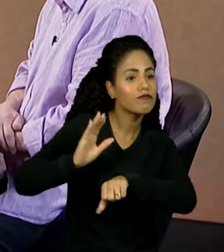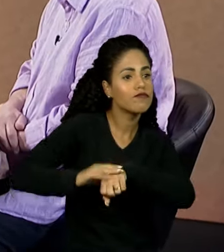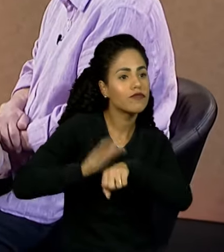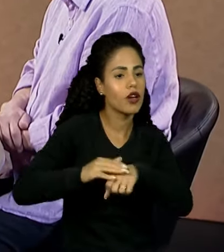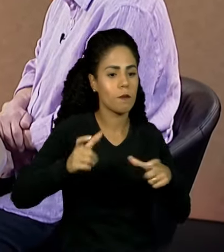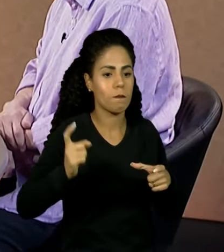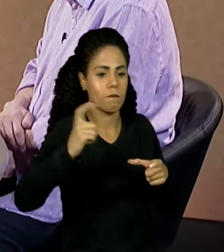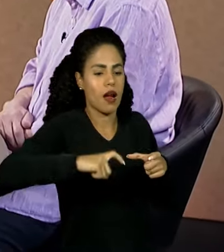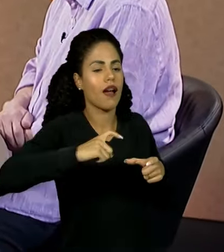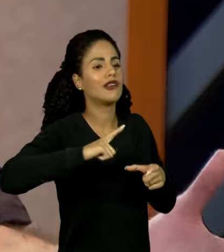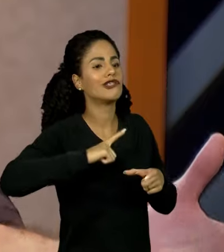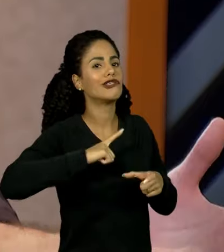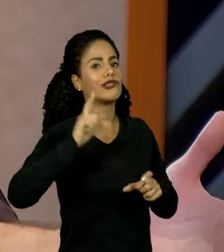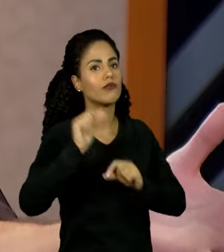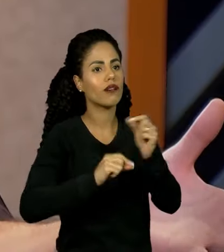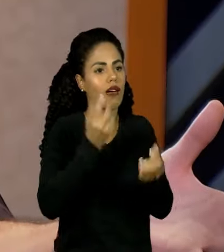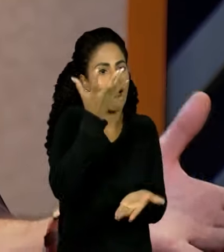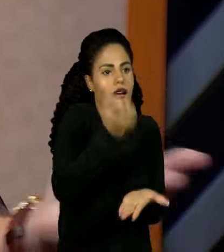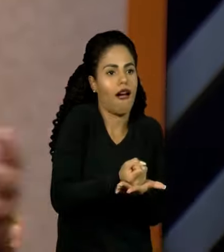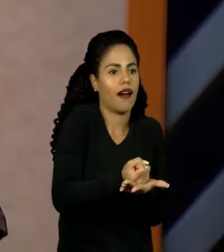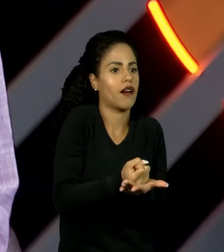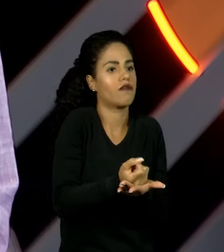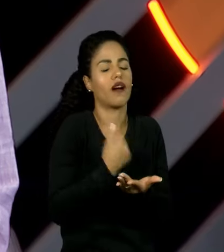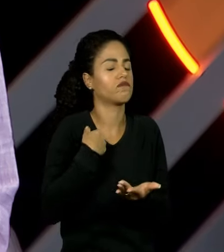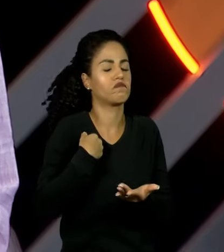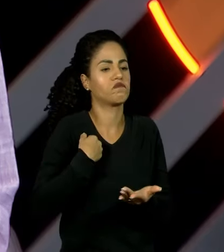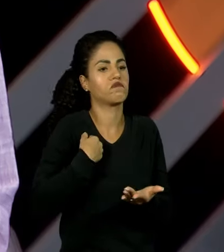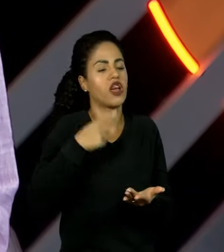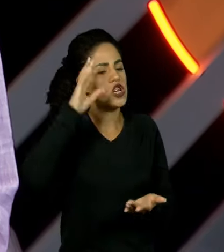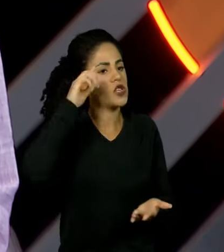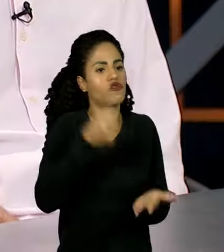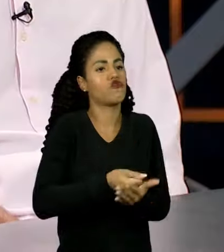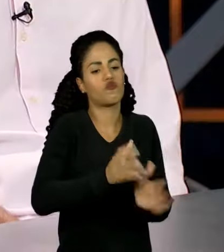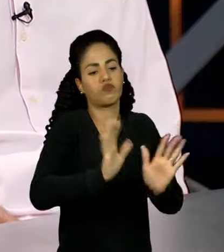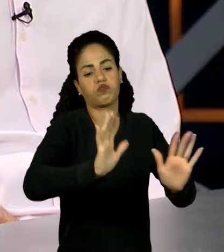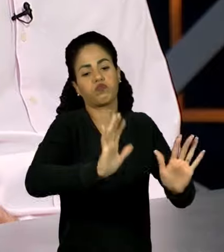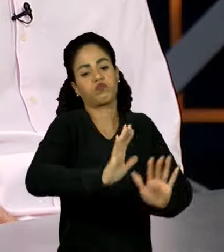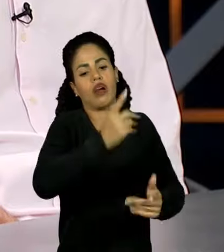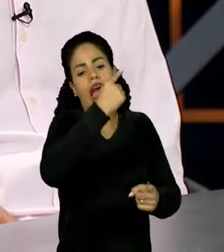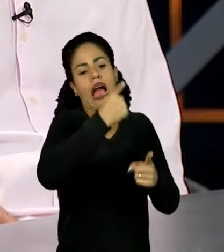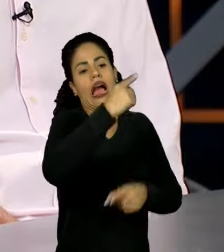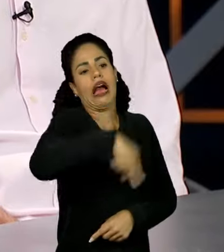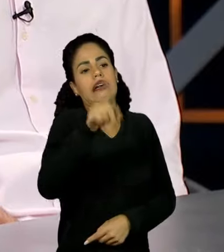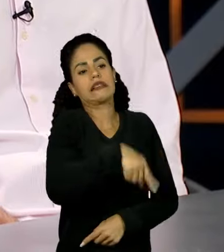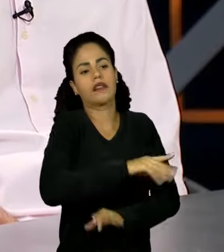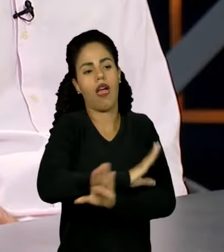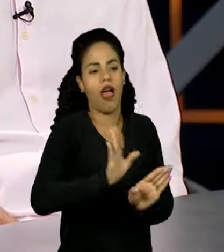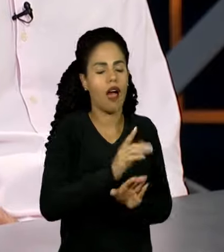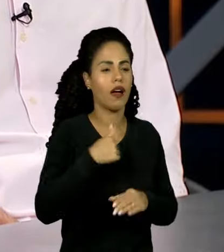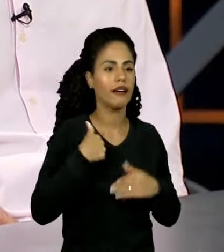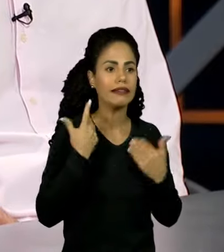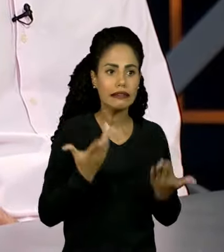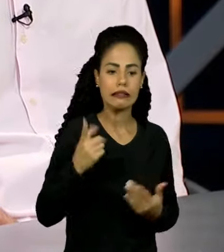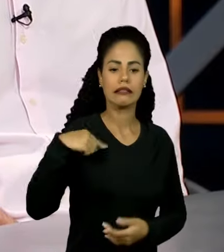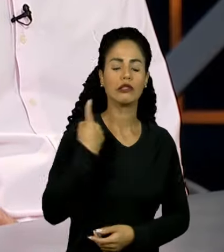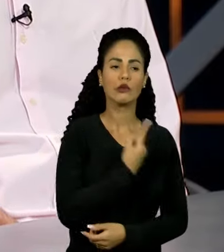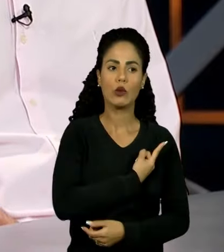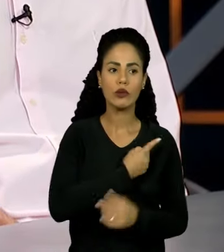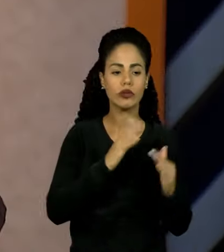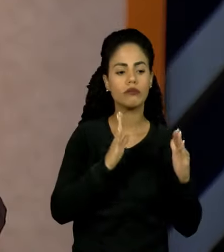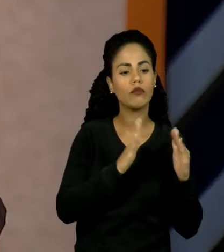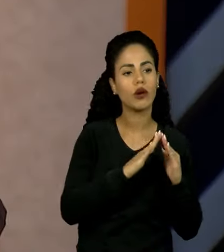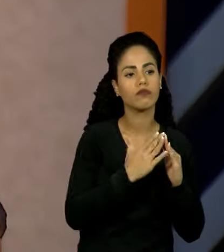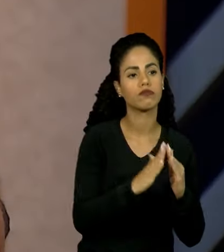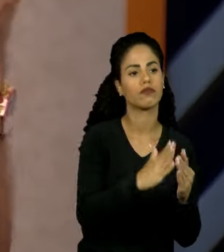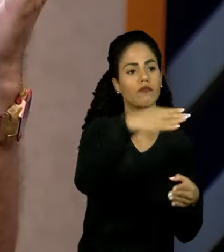a gravadora que ia me gravar decidiu que não ia gravar mais. E, obviamente, que essa condição sempre está por perto de nós que moramos na periferia.